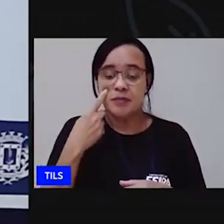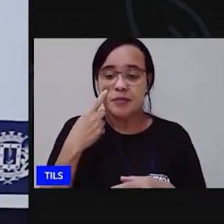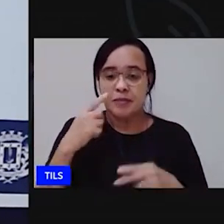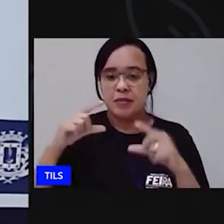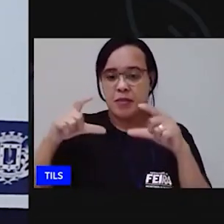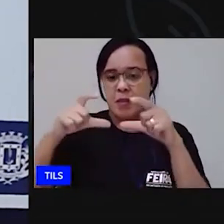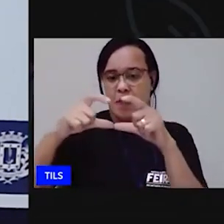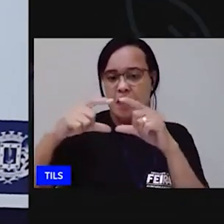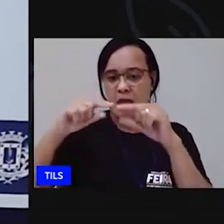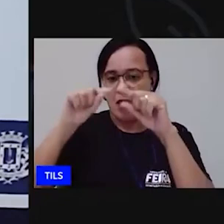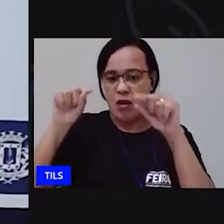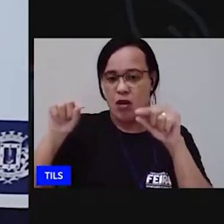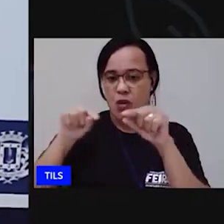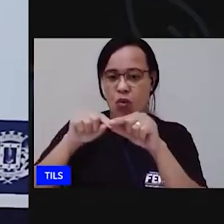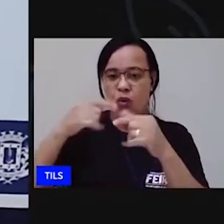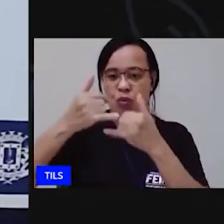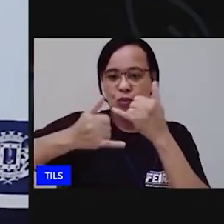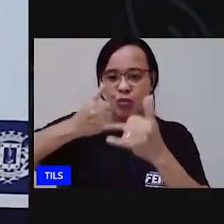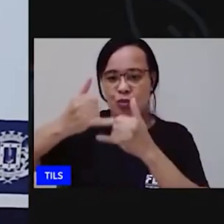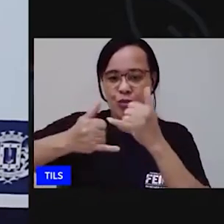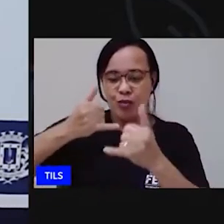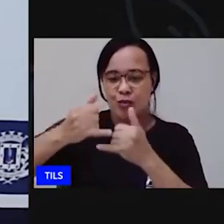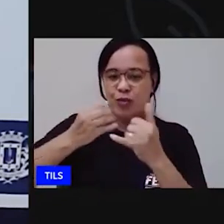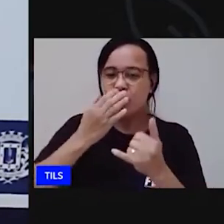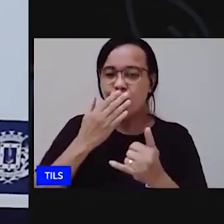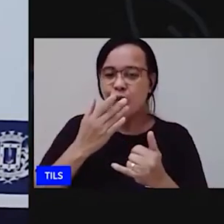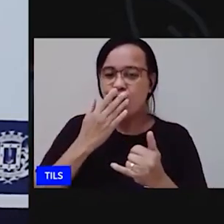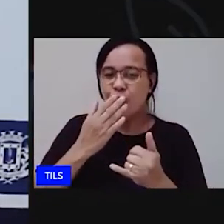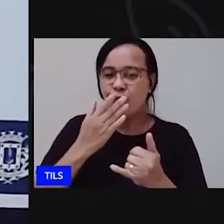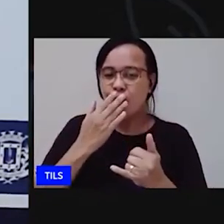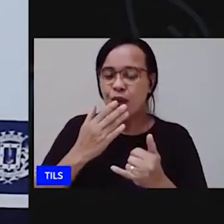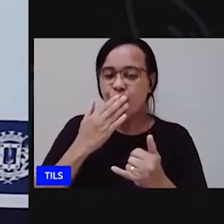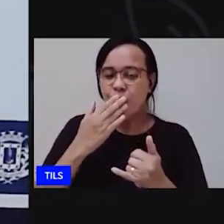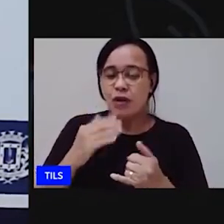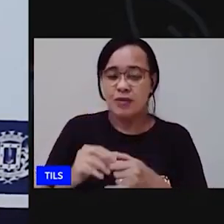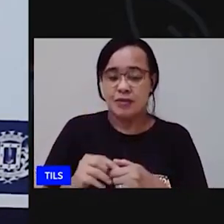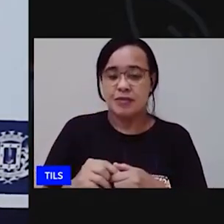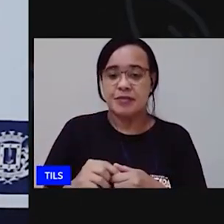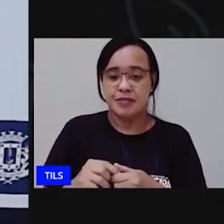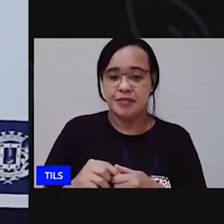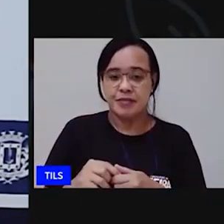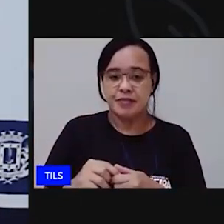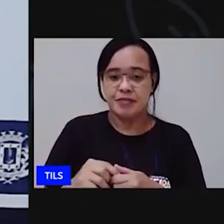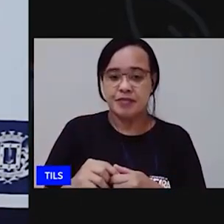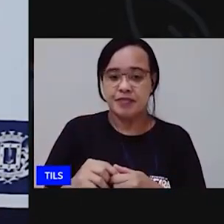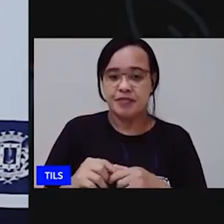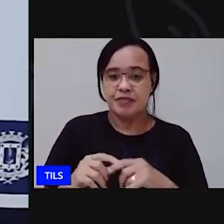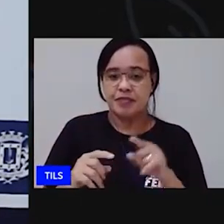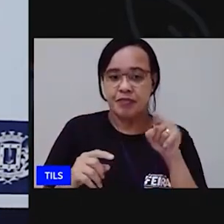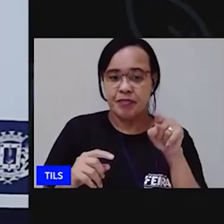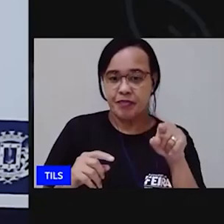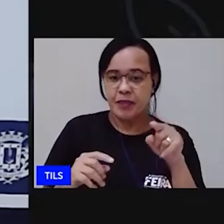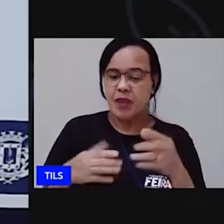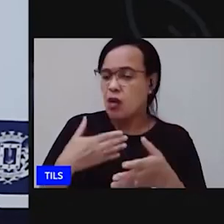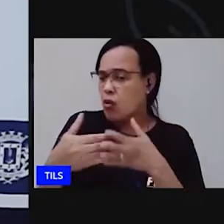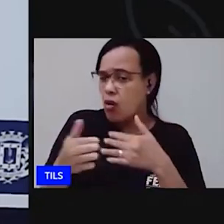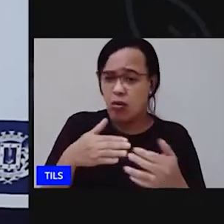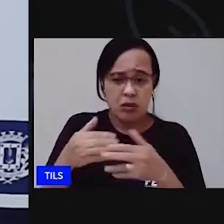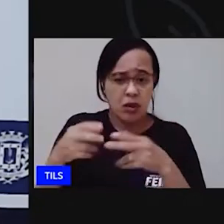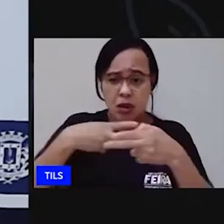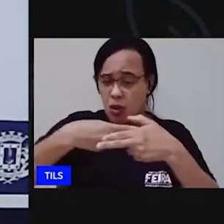cubo tá vendo esses são os objetos que eu tenho aqui mas vocês podem utilizar